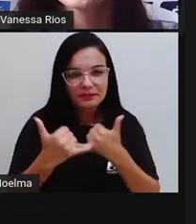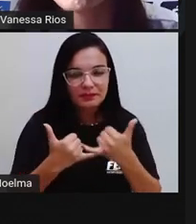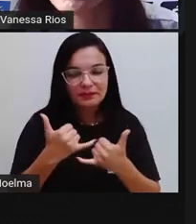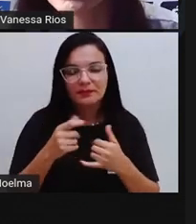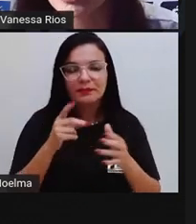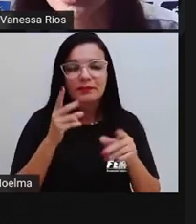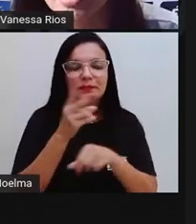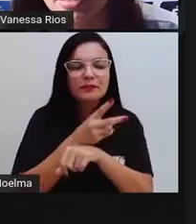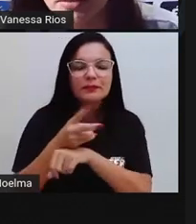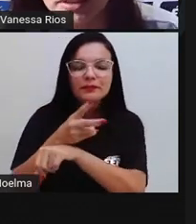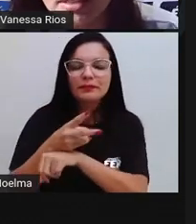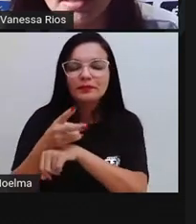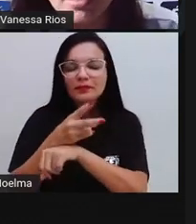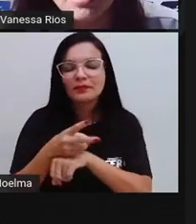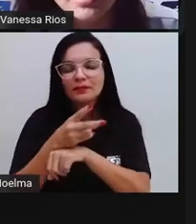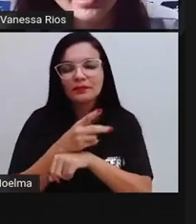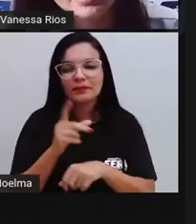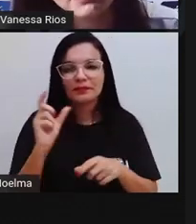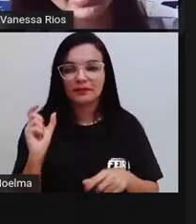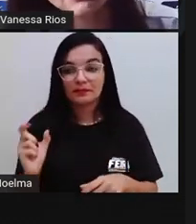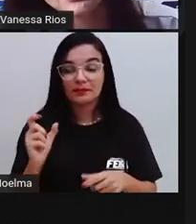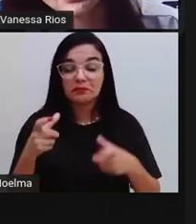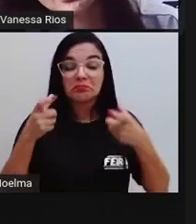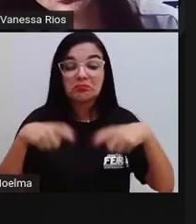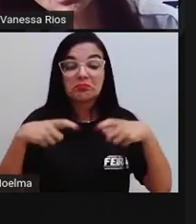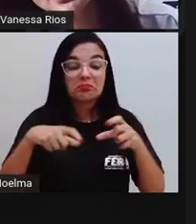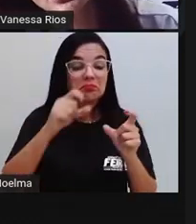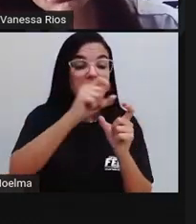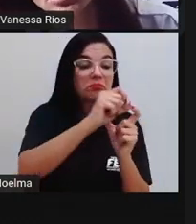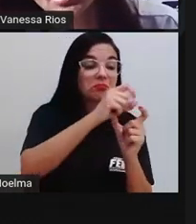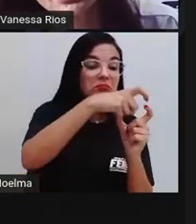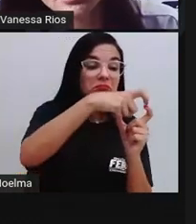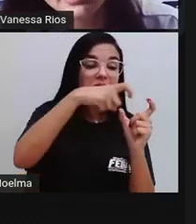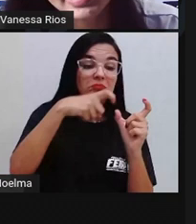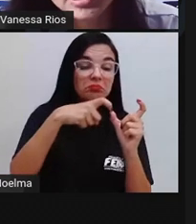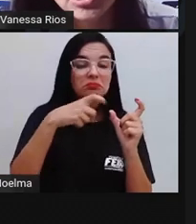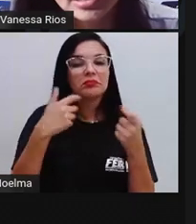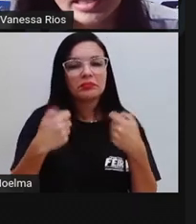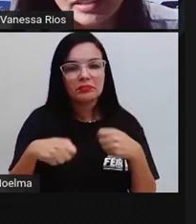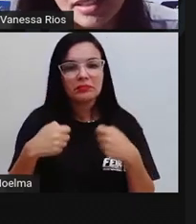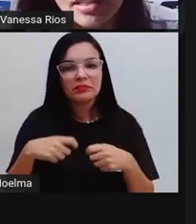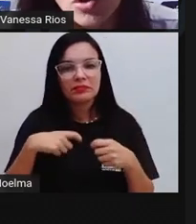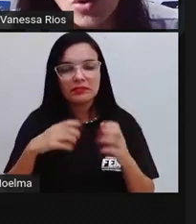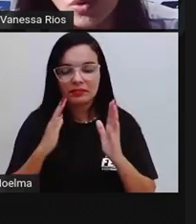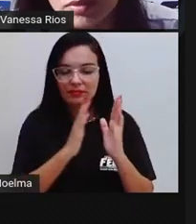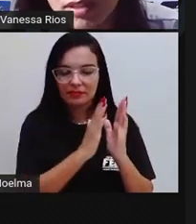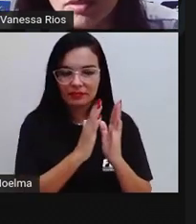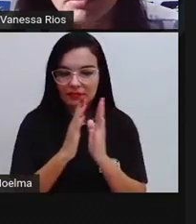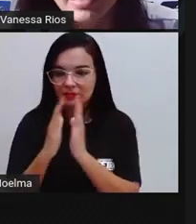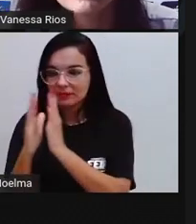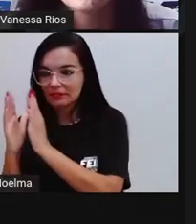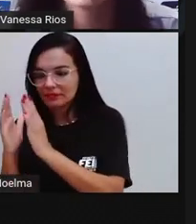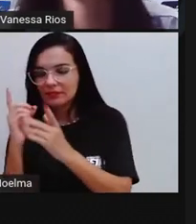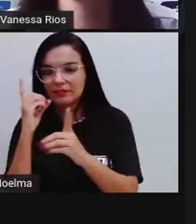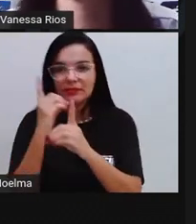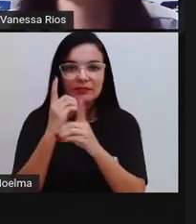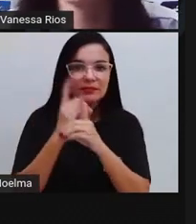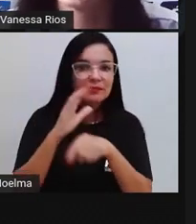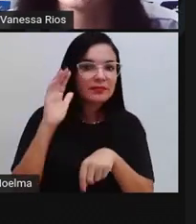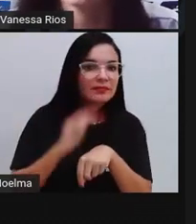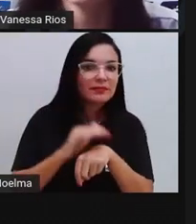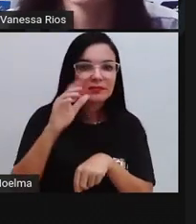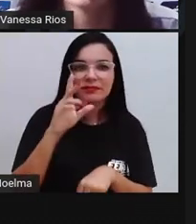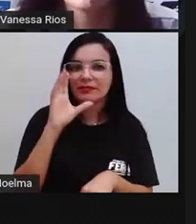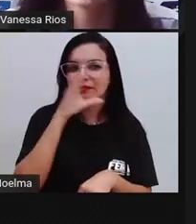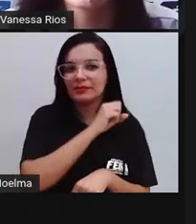Onde estão as oxítonas? E aí, as palavras, elas estão escondidas em uma grade de letras em contas, o mais rápido que